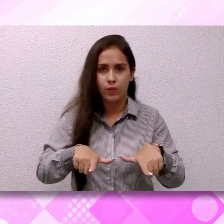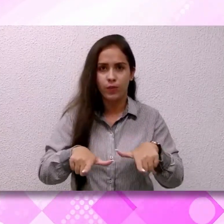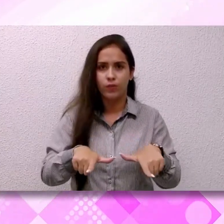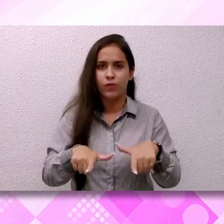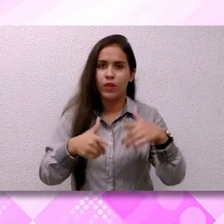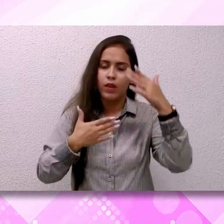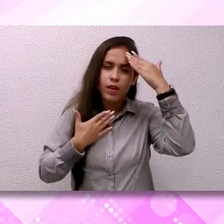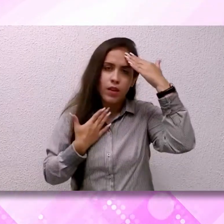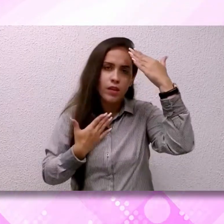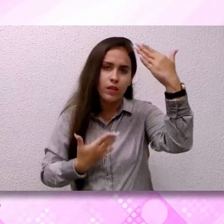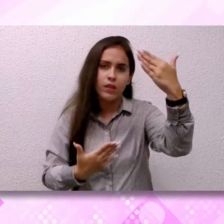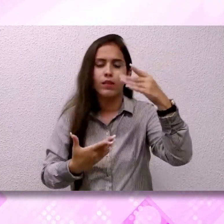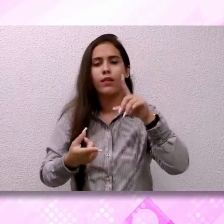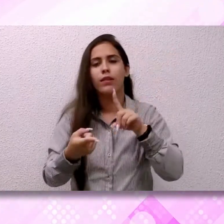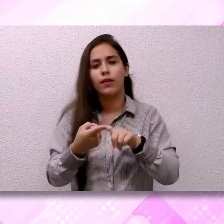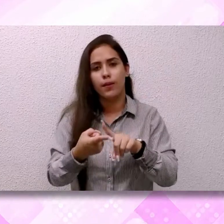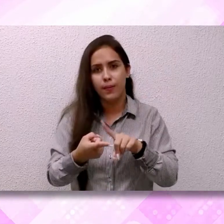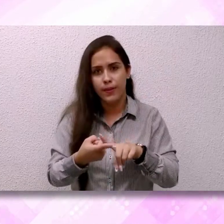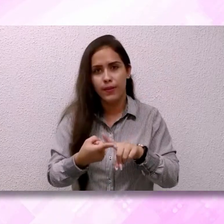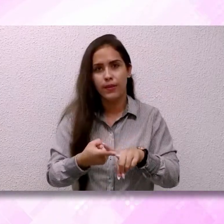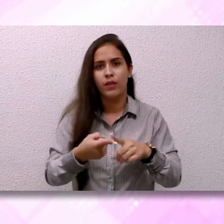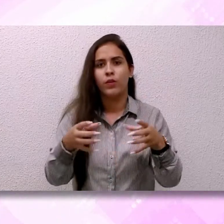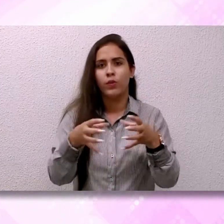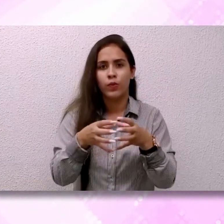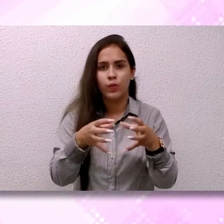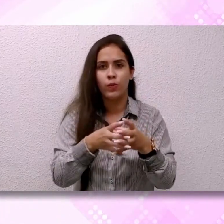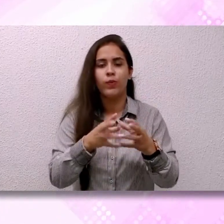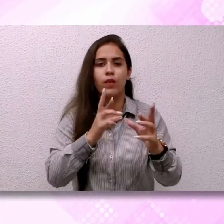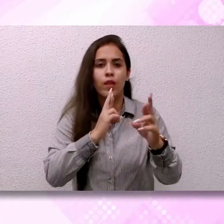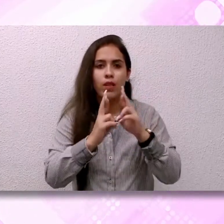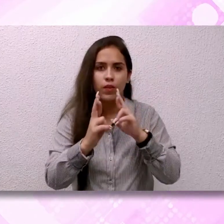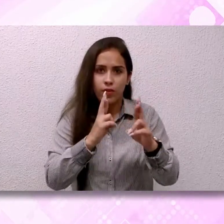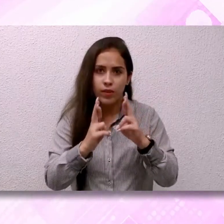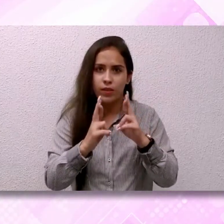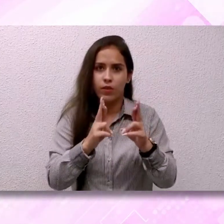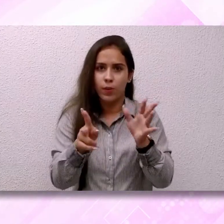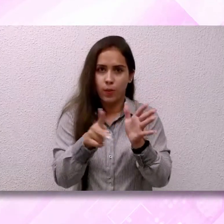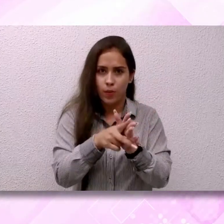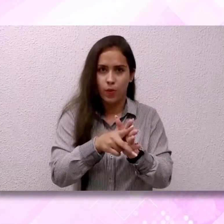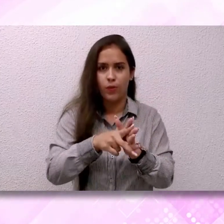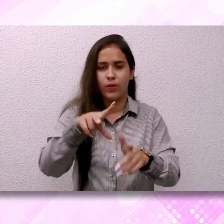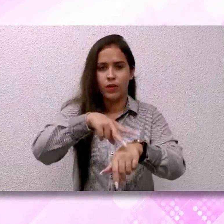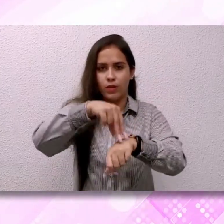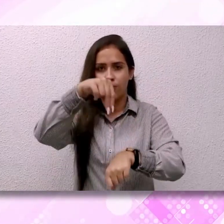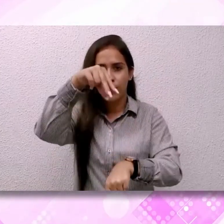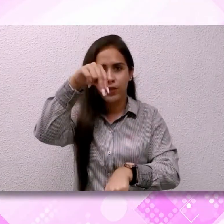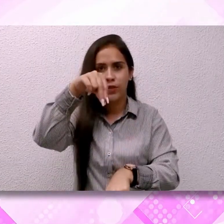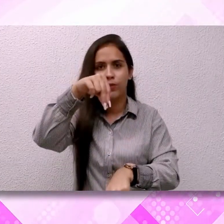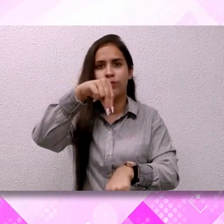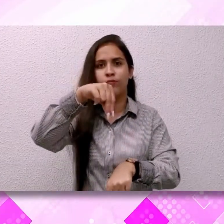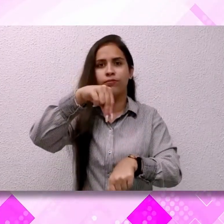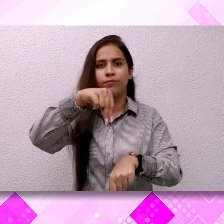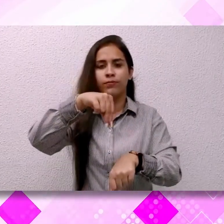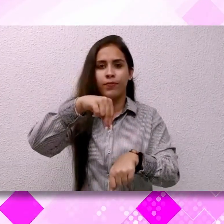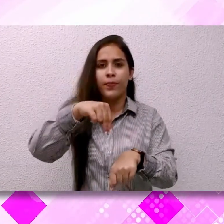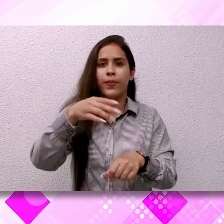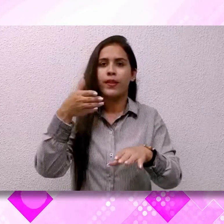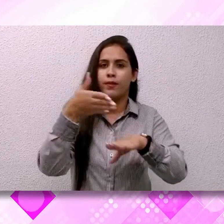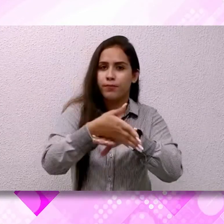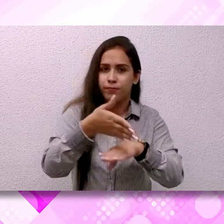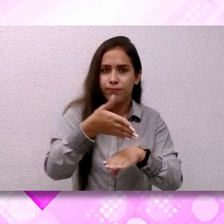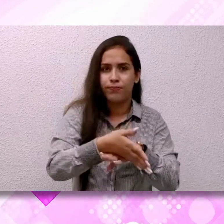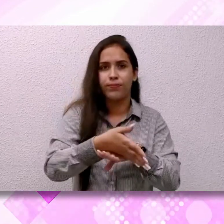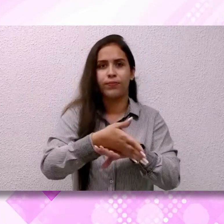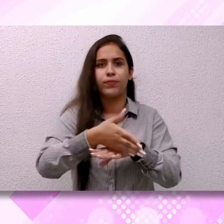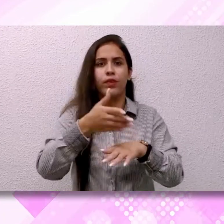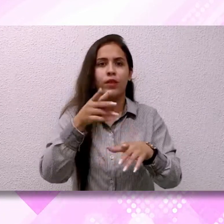oportunidade de trabalho. E agradecer também a assessoria de imprensa do Tribunal de Justiça do